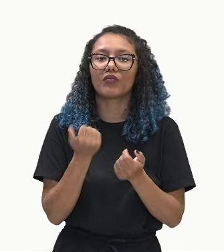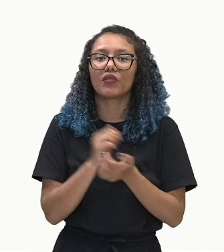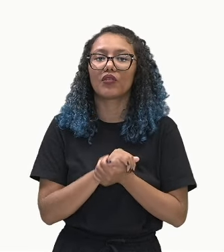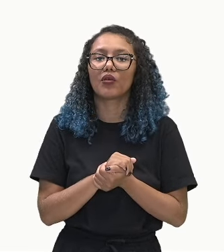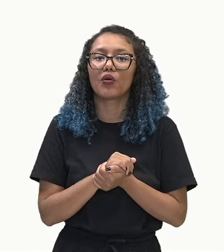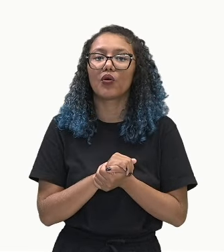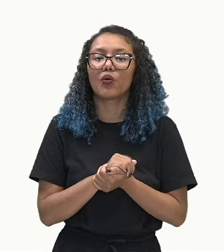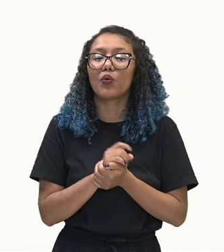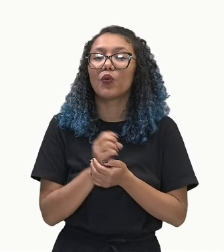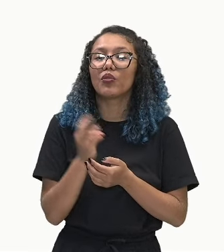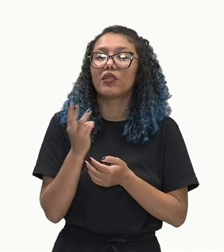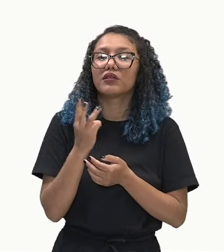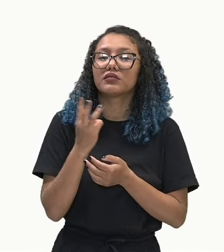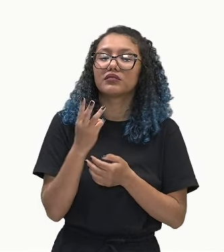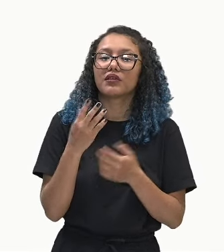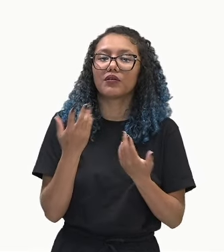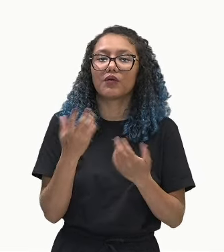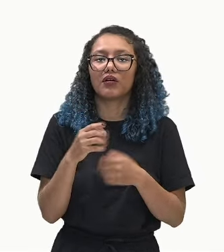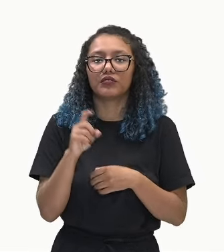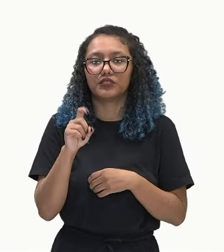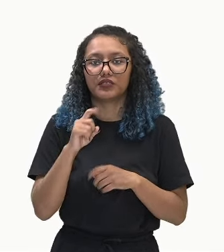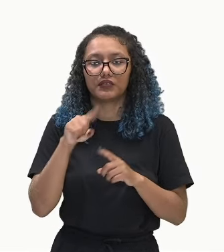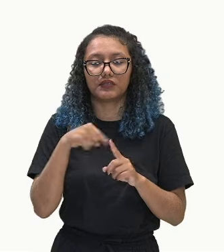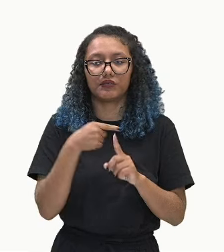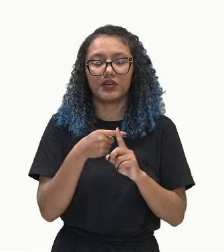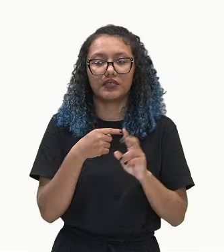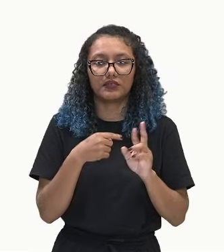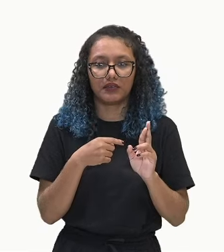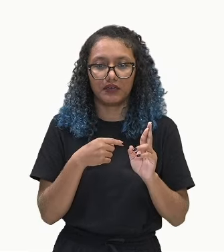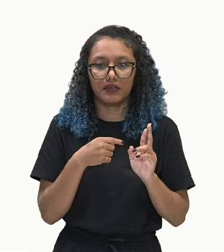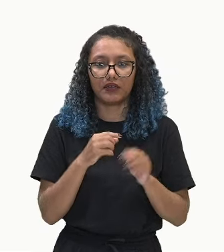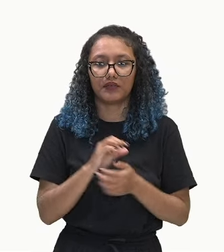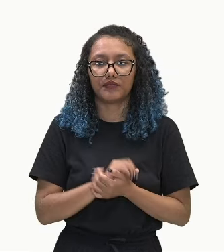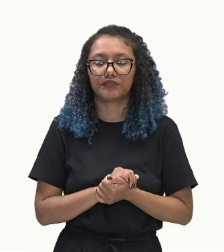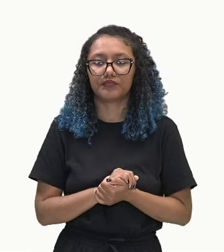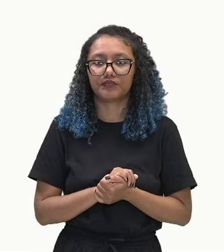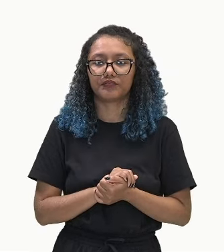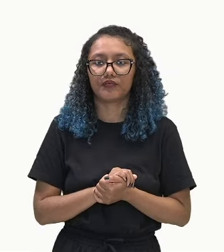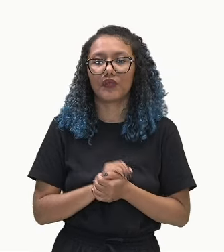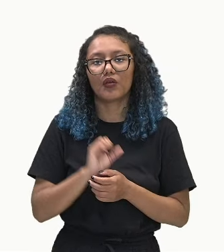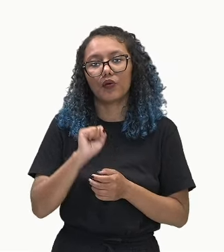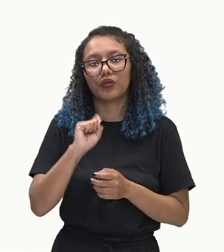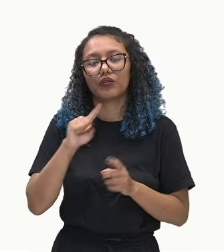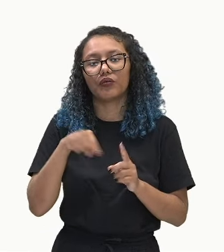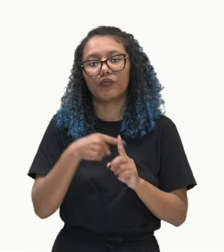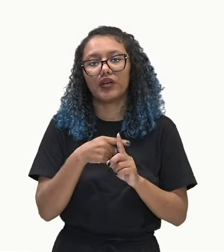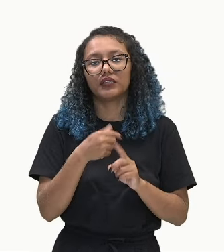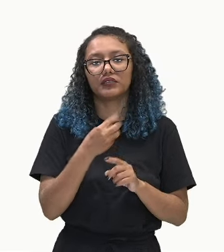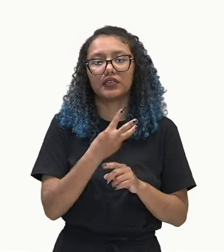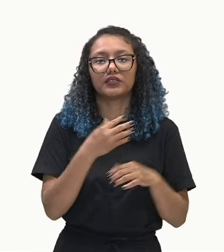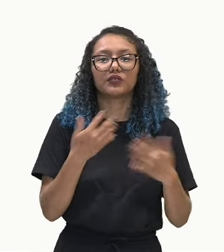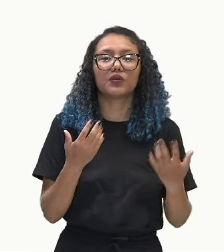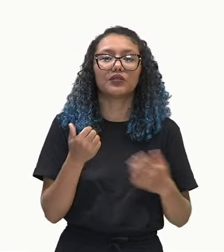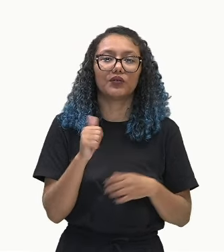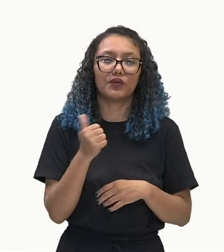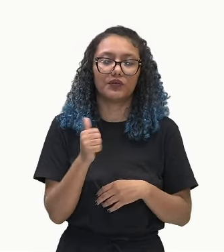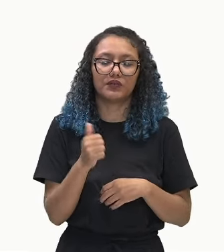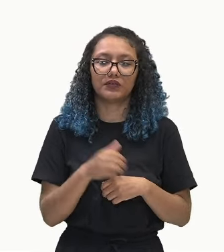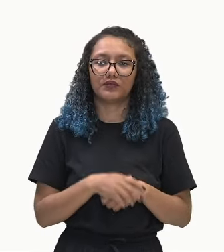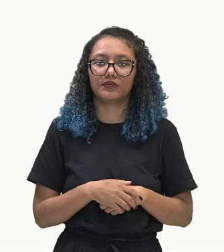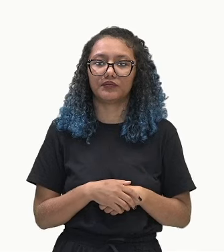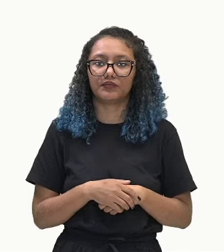vai ser o x, que é 8, mais a razão, que é 3. 8 mais 3, dá 11.